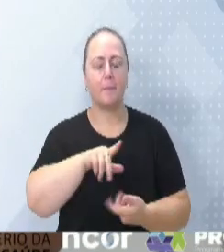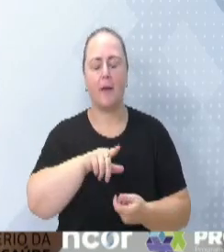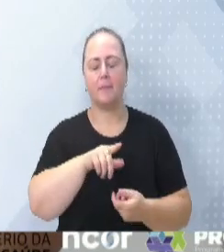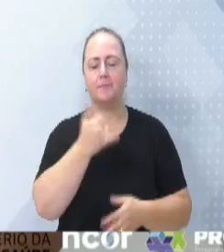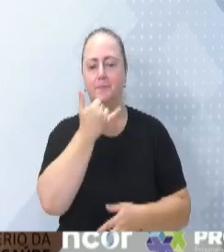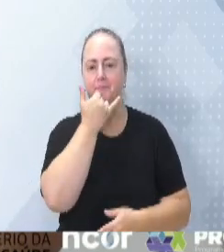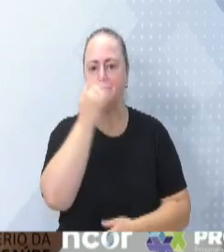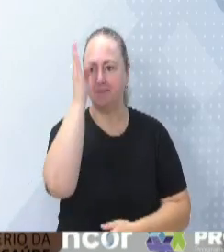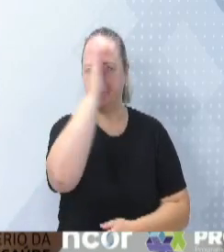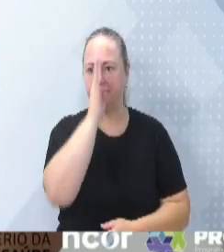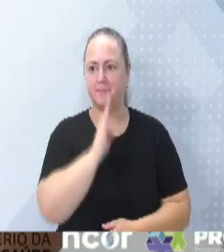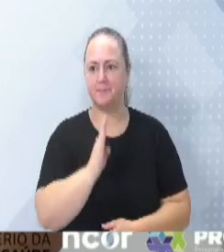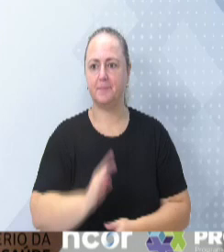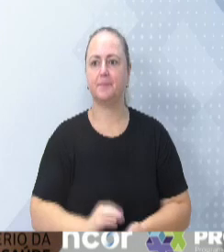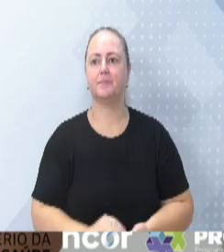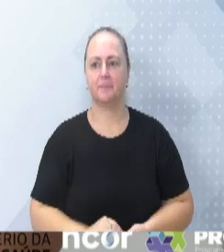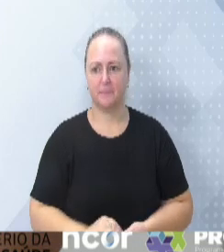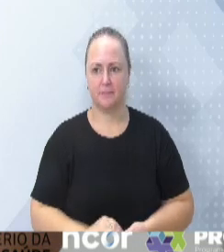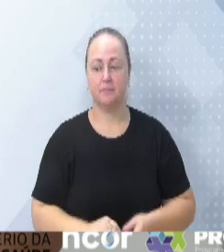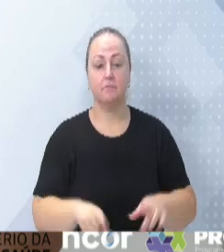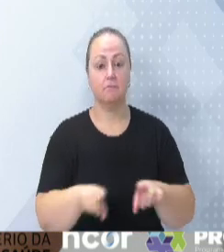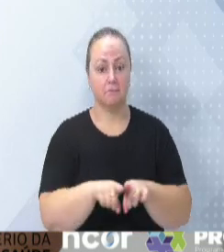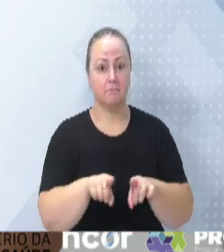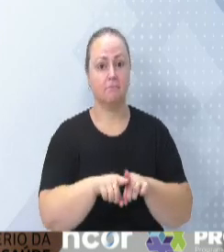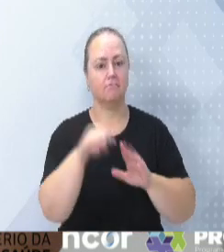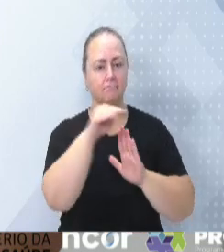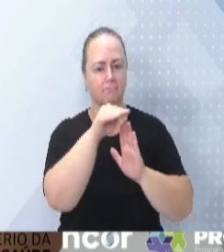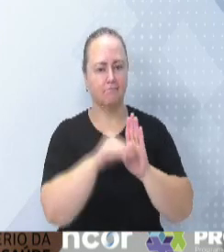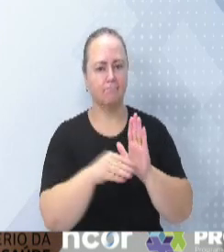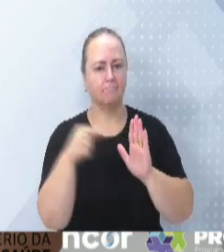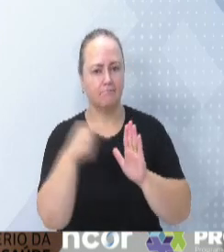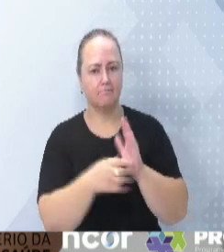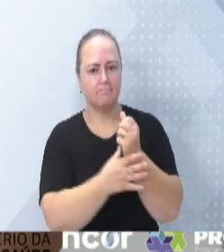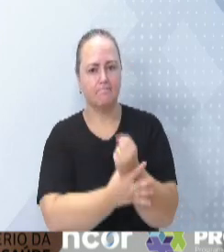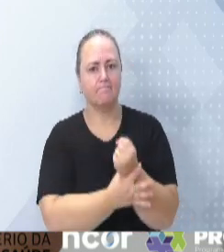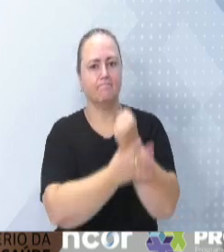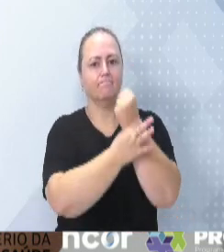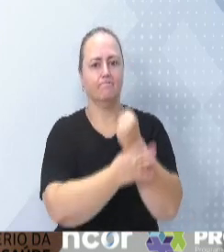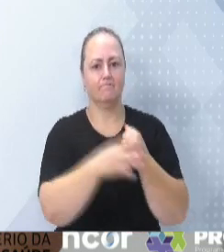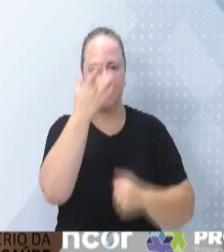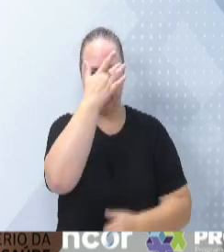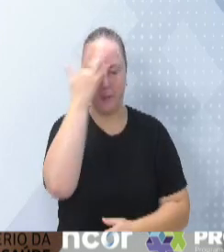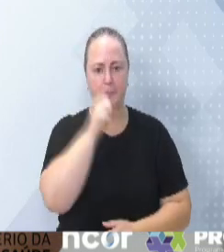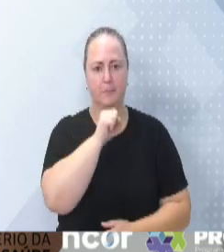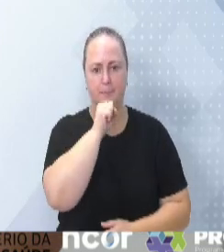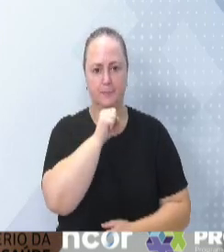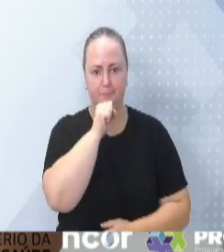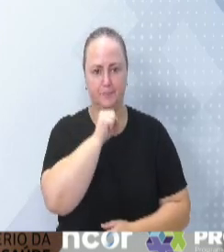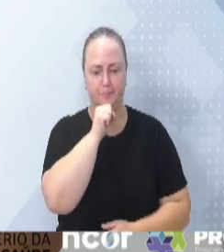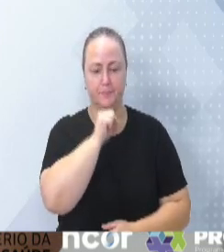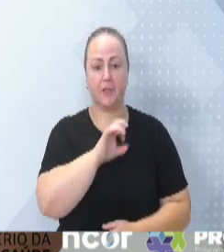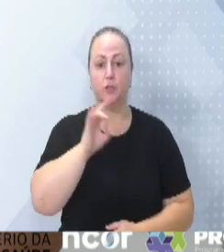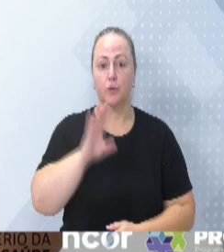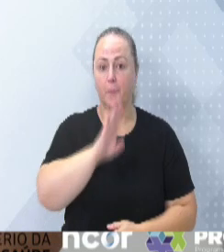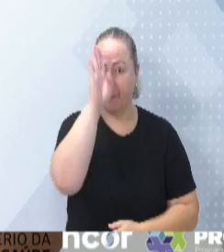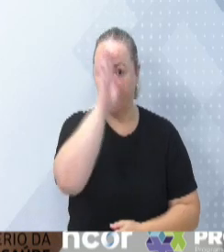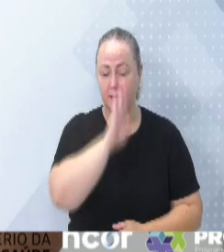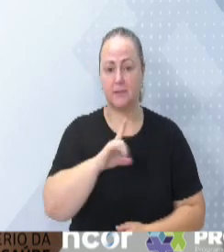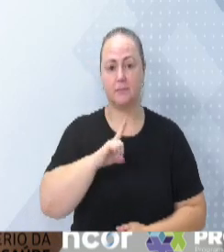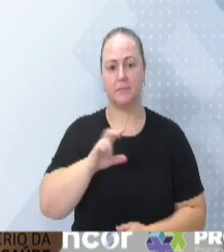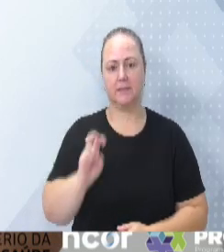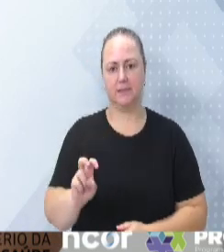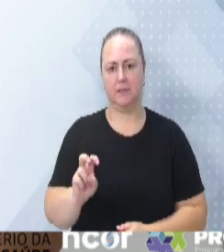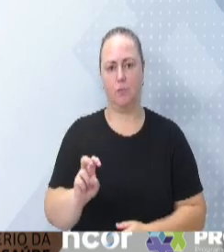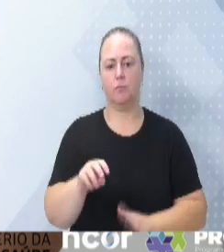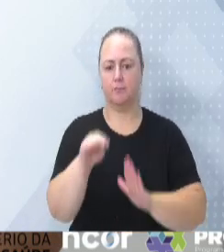Aqui vale um ressalvo também, nós temos um grande programa, que é o Hospital Seguro para Pessoa Idosa. Apenas cinco hospitais a nível de Brasil foram escolhidos